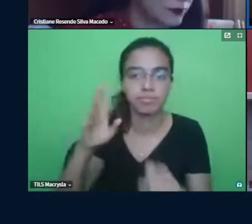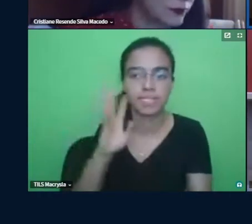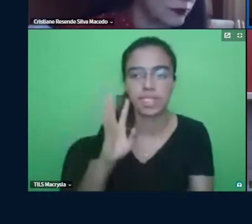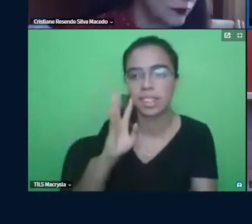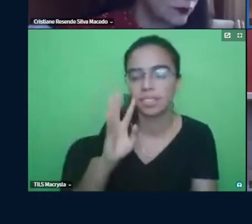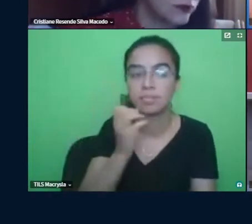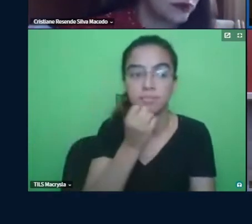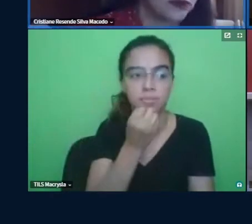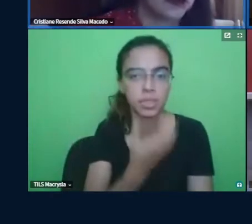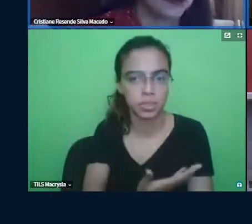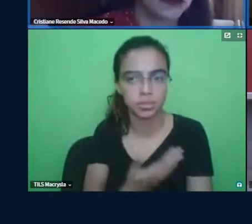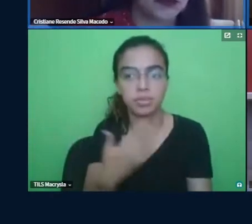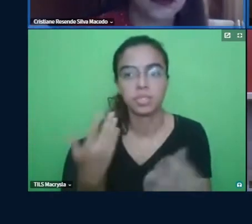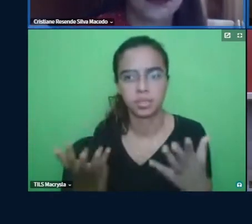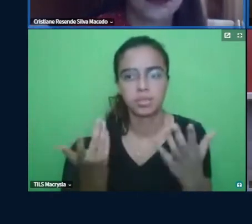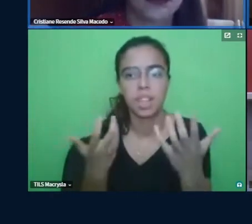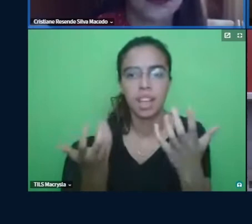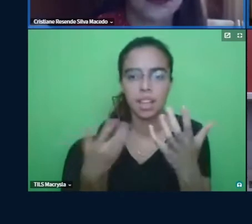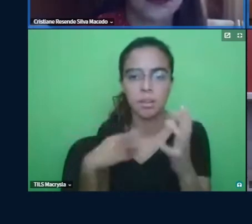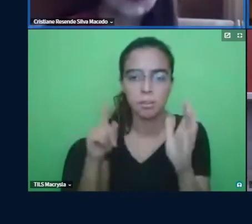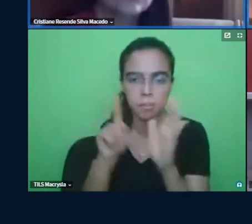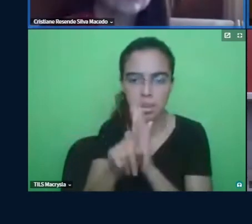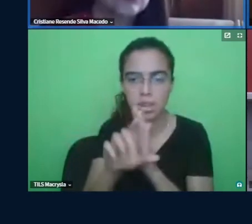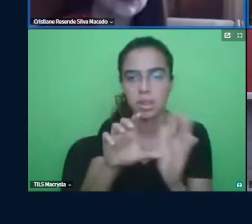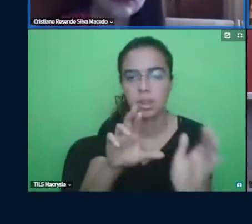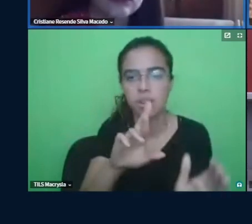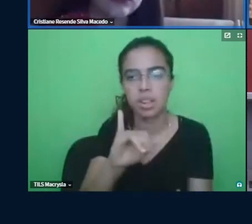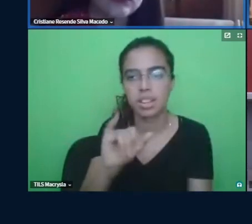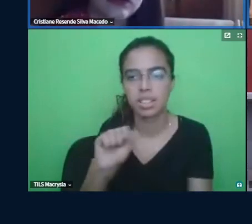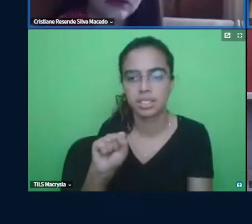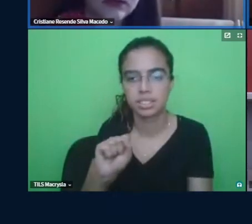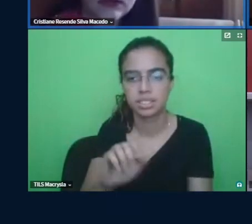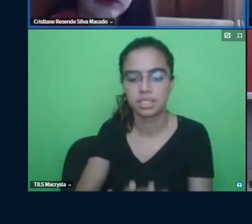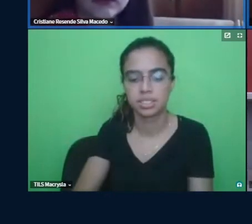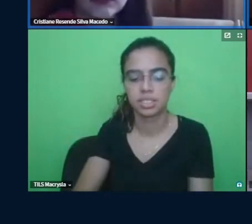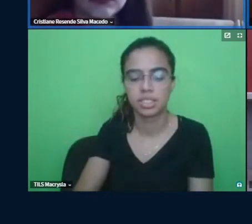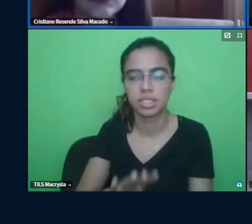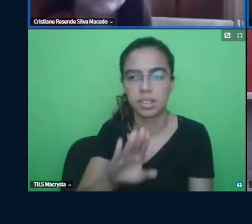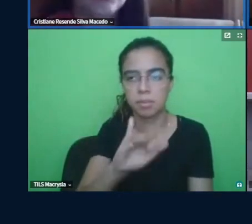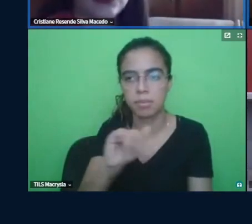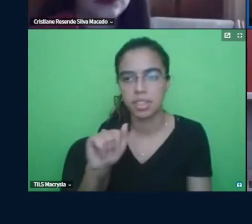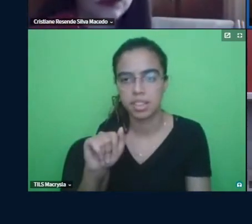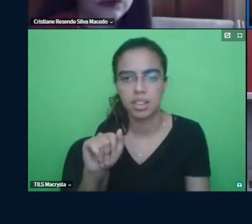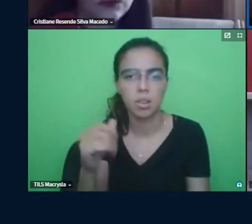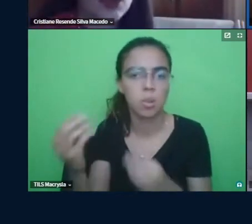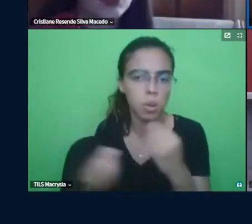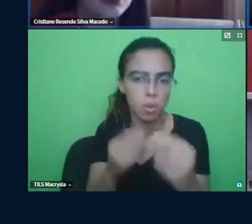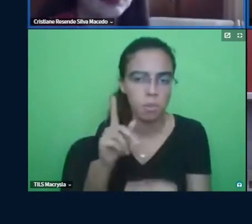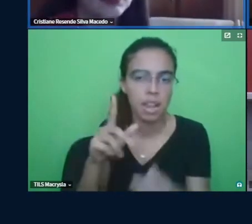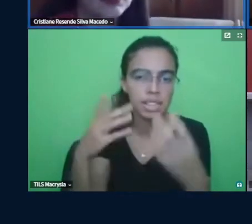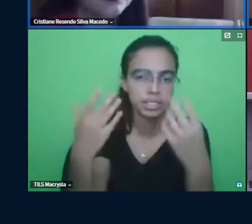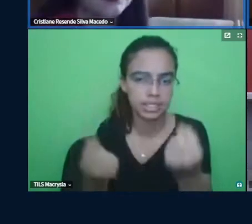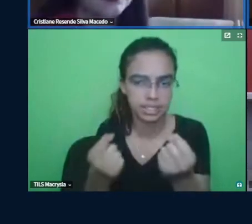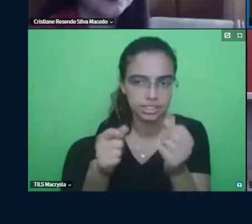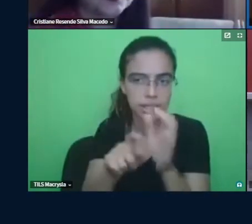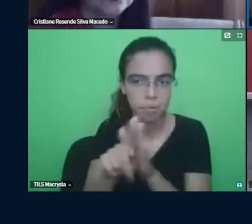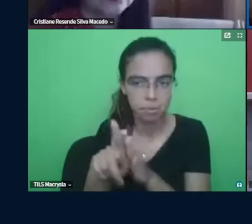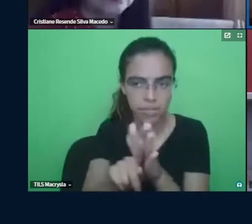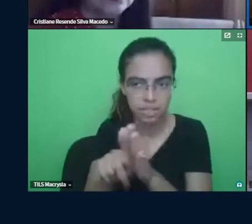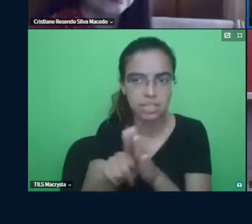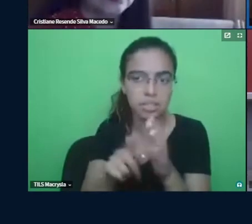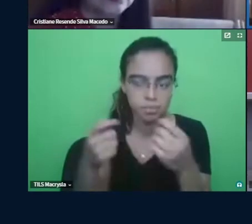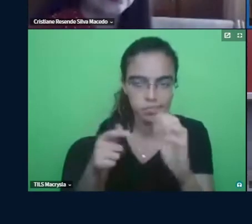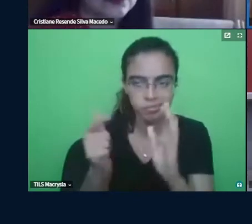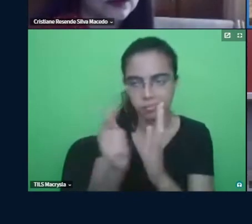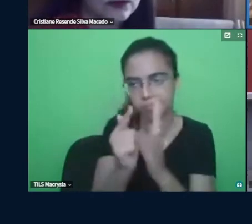aí queria te perguntar uma coisa Cris ah bom para a Bia é termo de assentimento é assim que chama livre e esclarecido